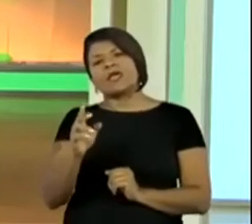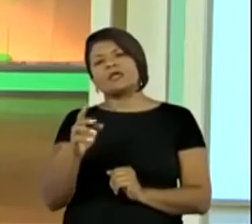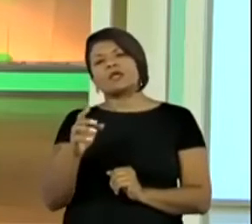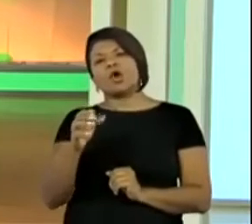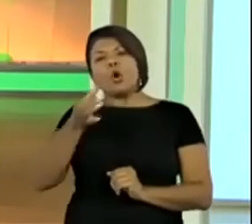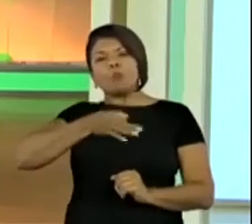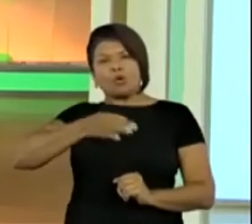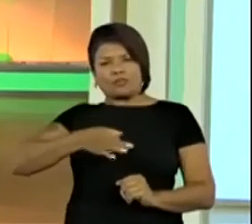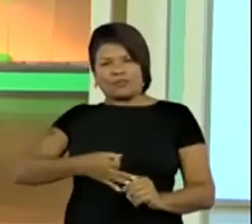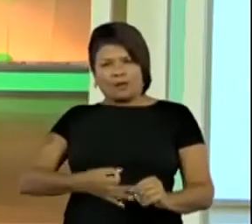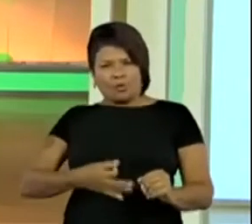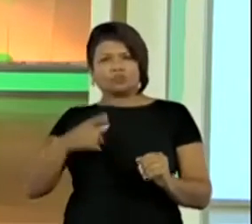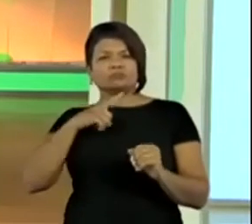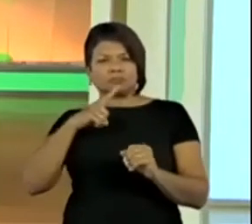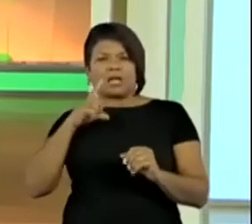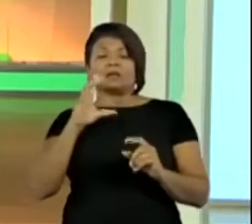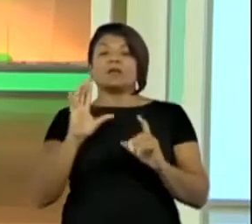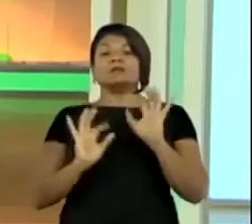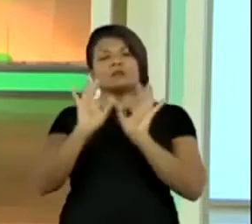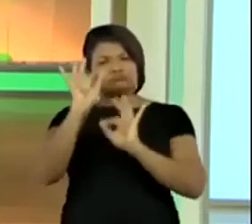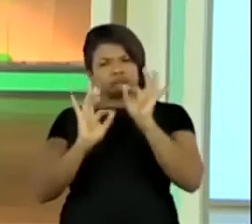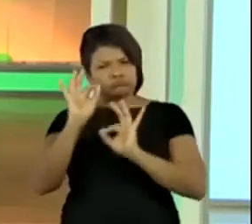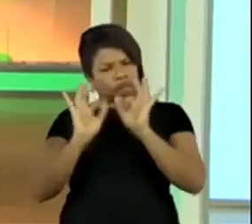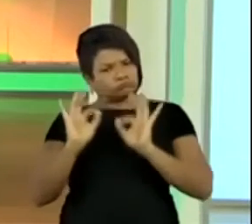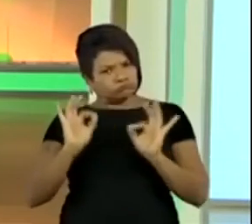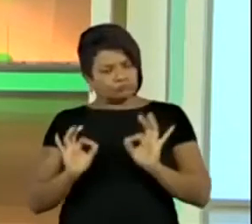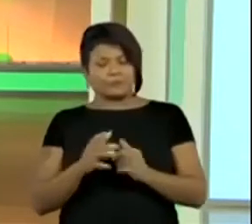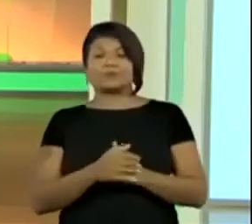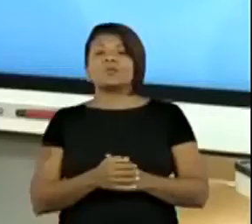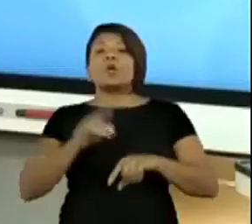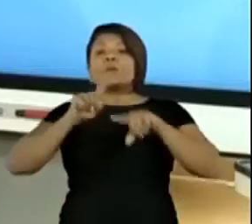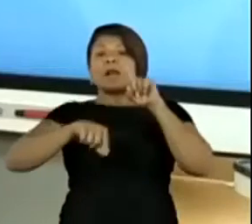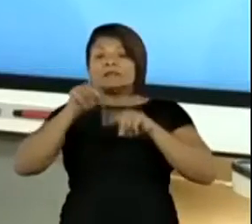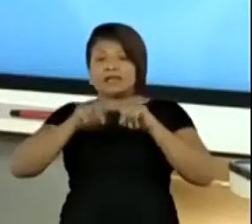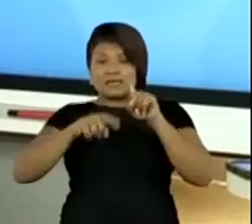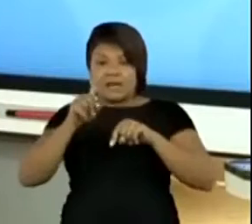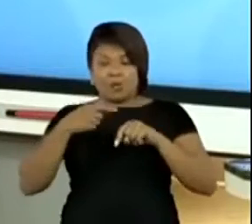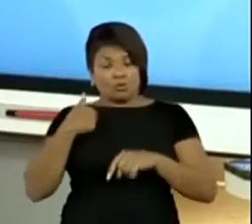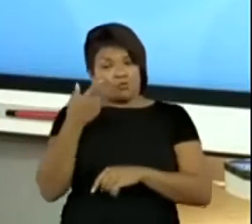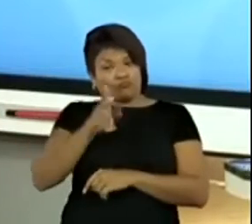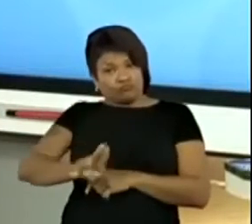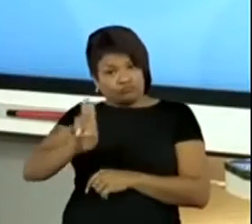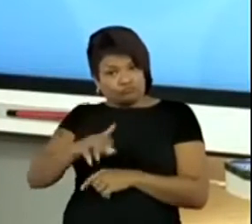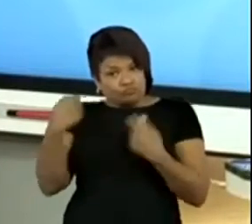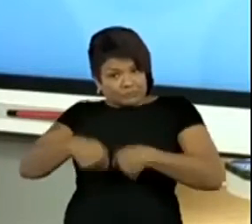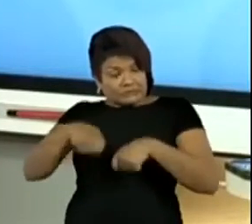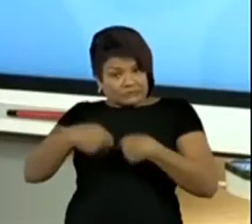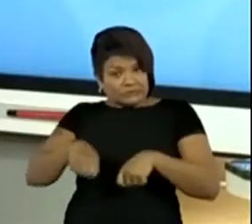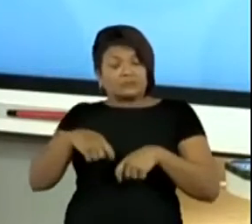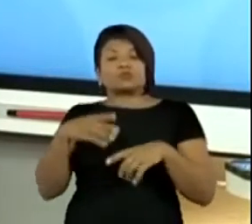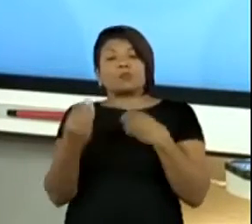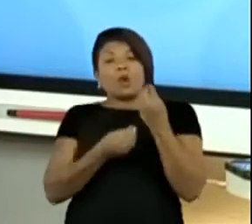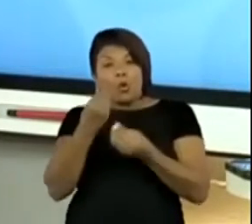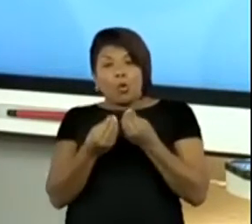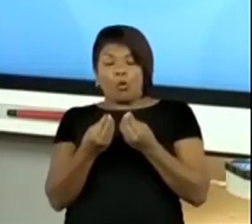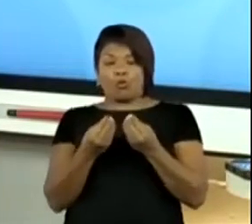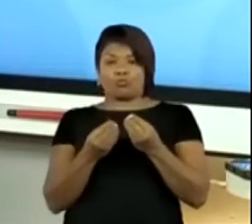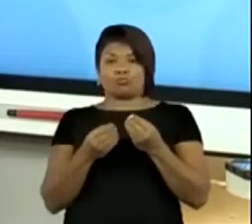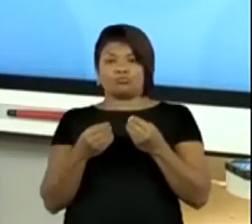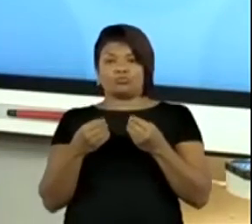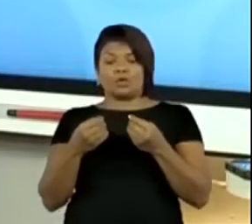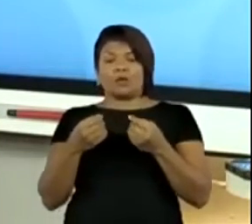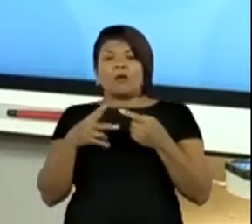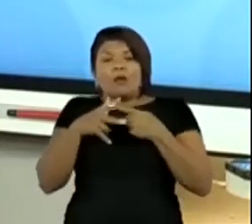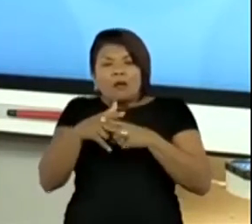materiais que eu vou precisar estar utilizando para a construção do jogo. Aí vocês vão